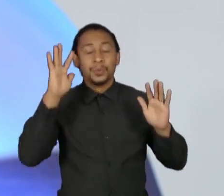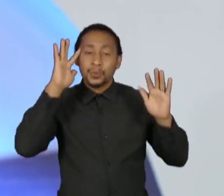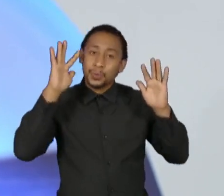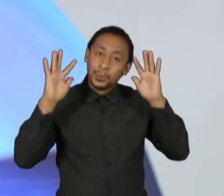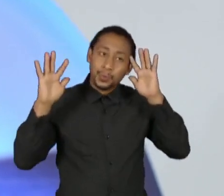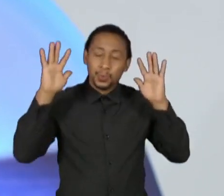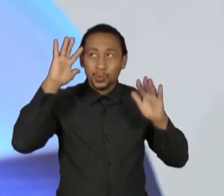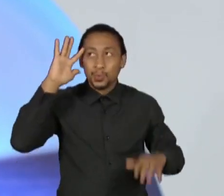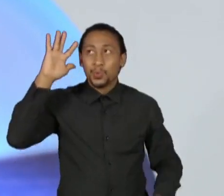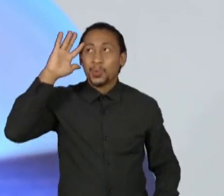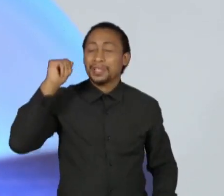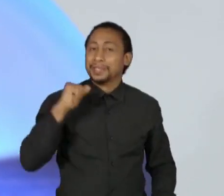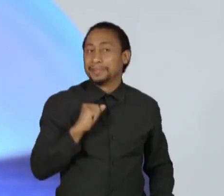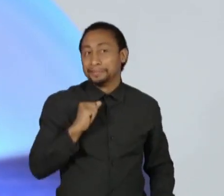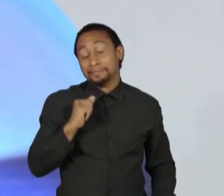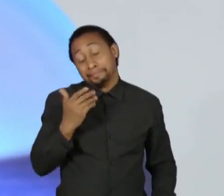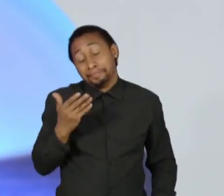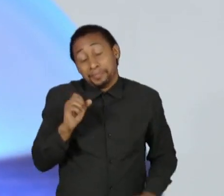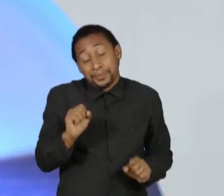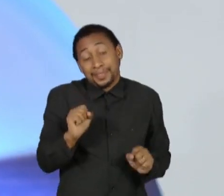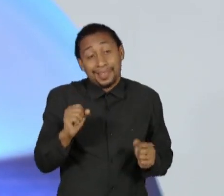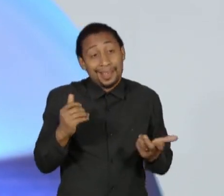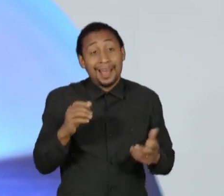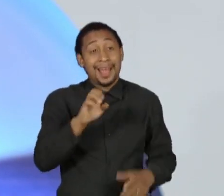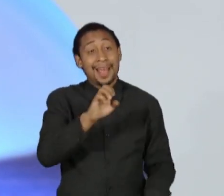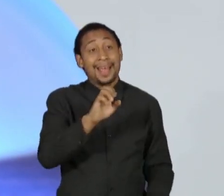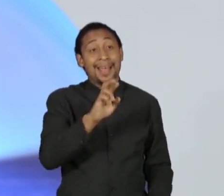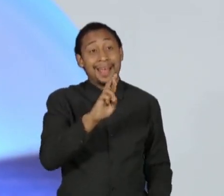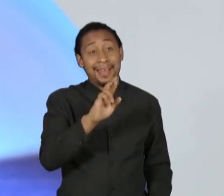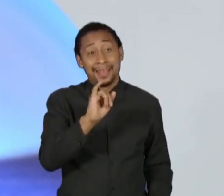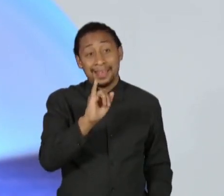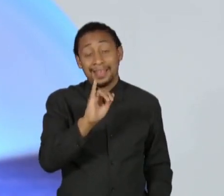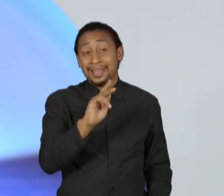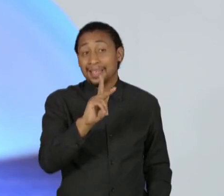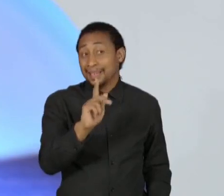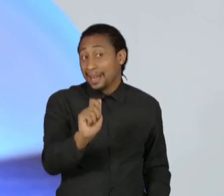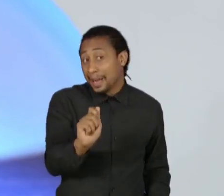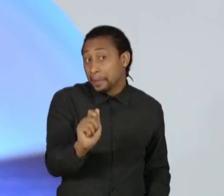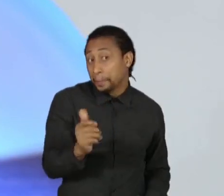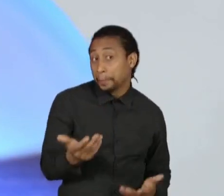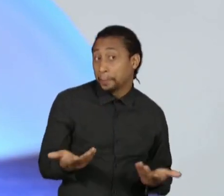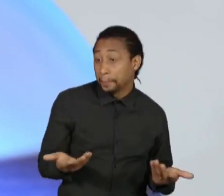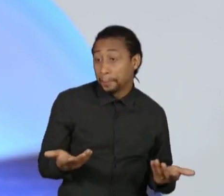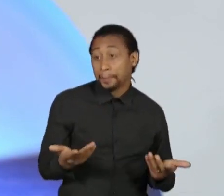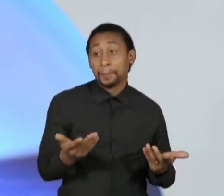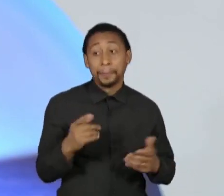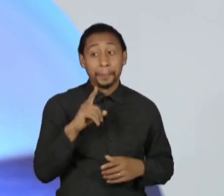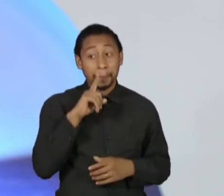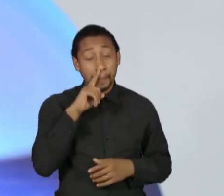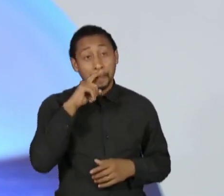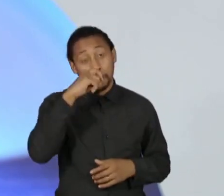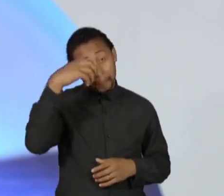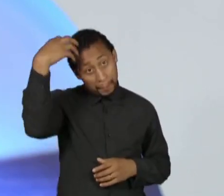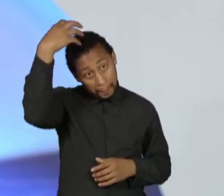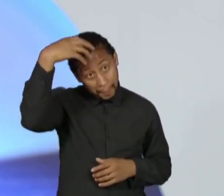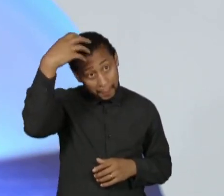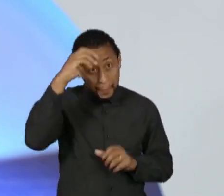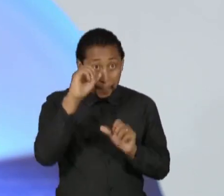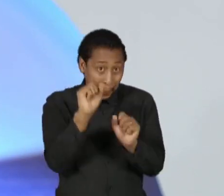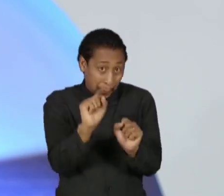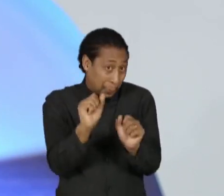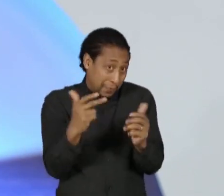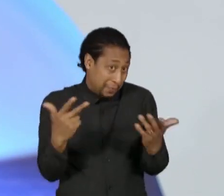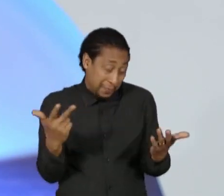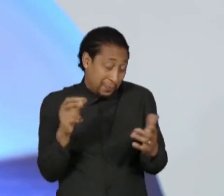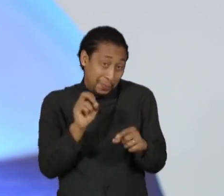em que, não sei se vai ser a Hilton, com a faixa de presidente da nação ou outra pessoa, mas eu sonho muito